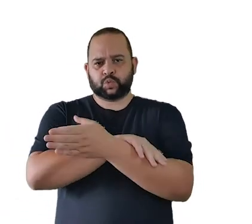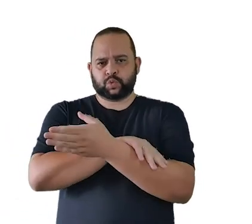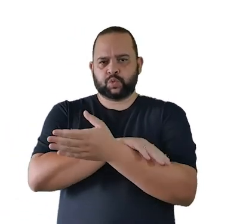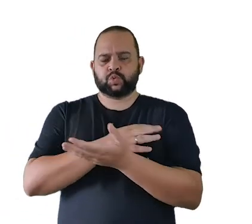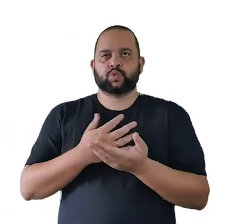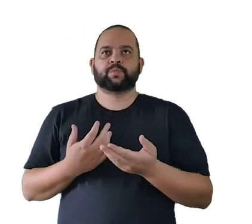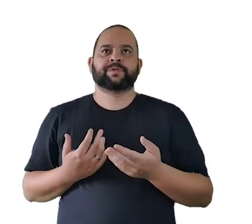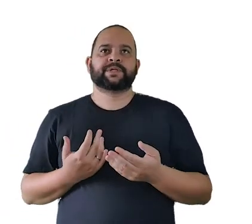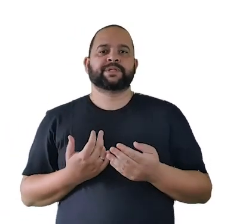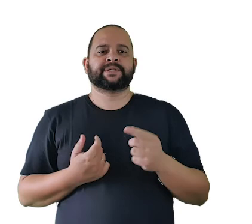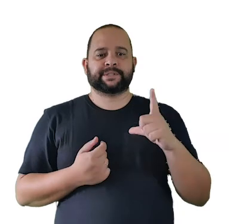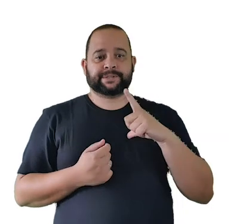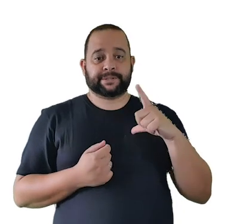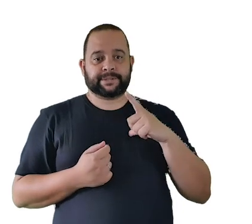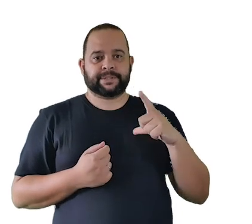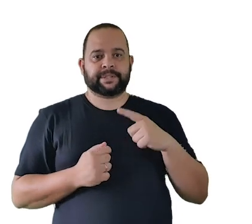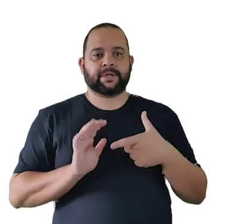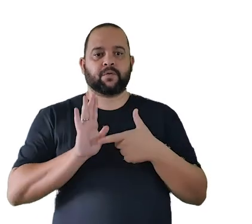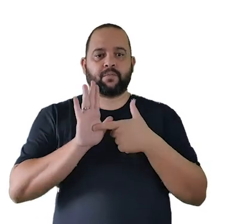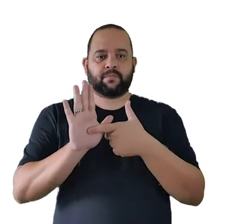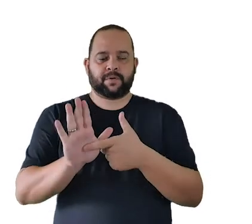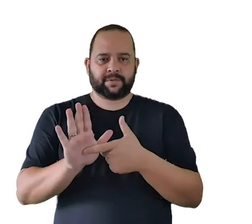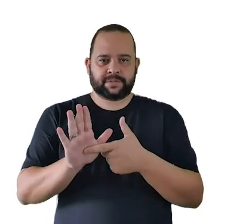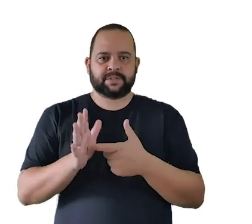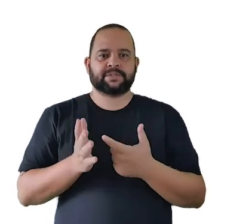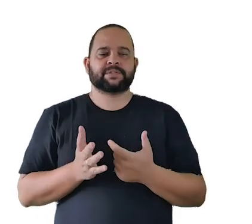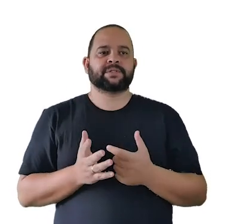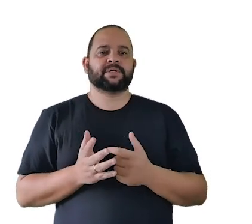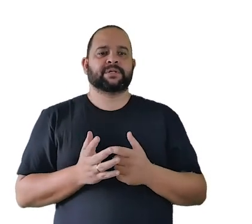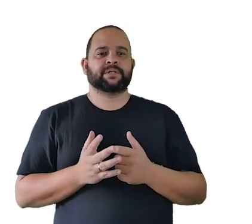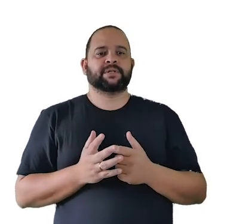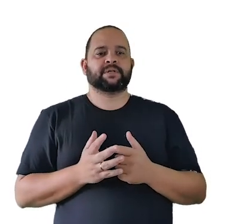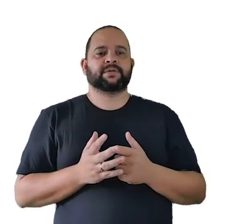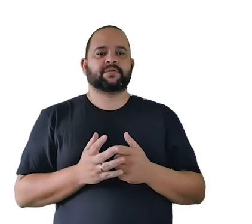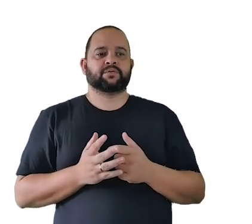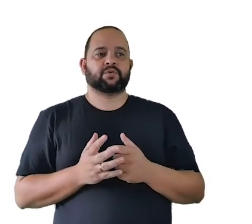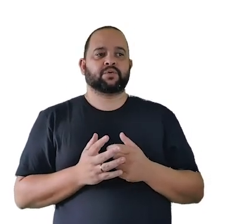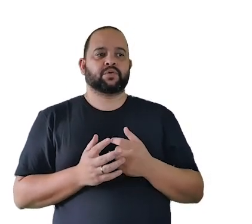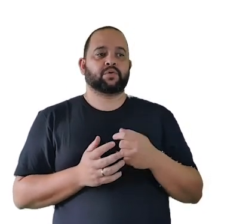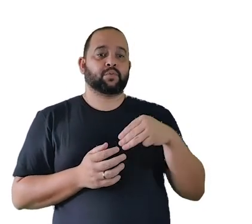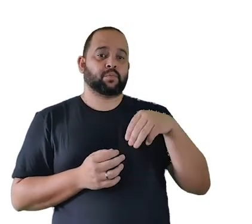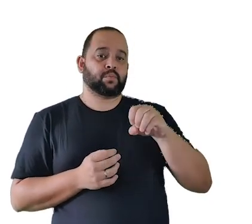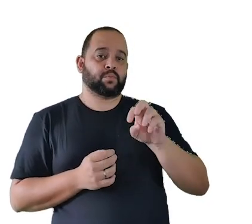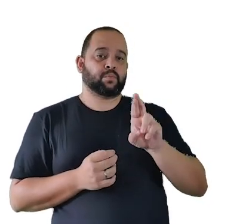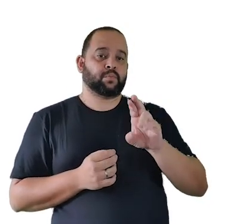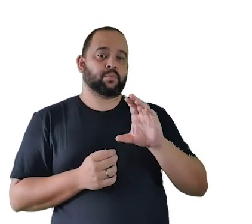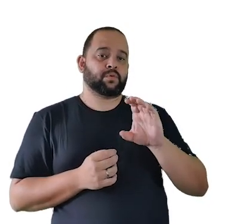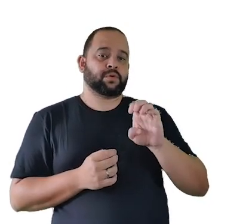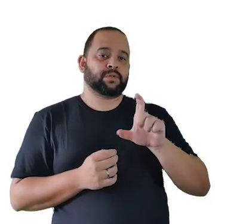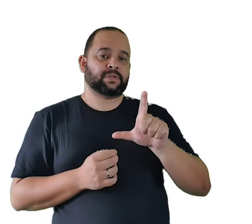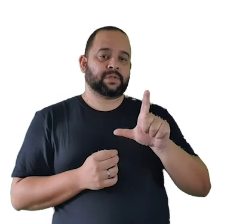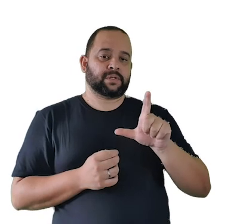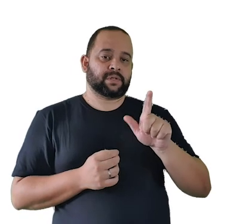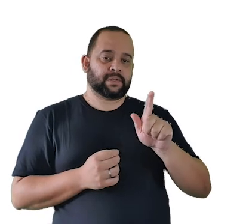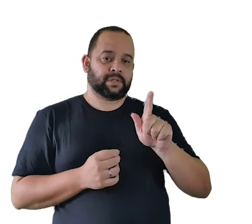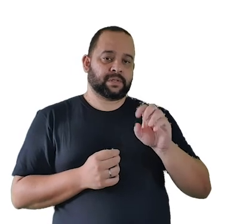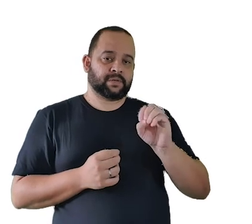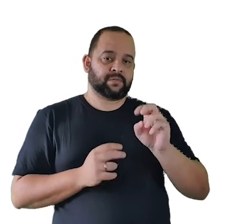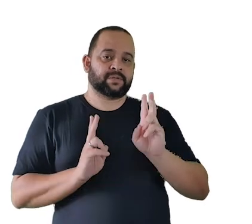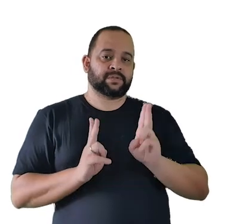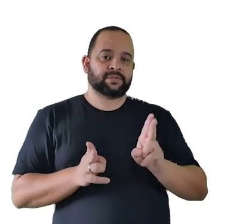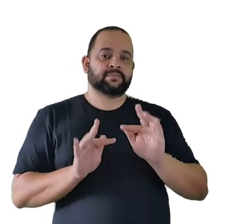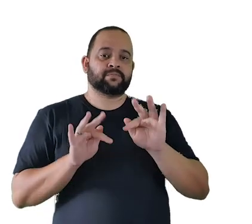a gente ter uma apresentação uma récita do Morcego no final de ano porque